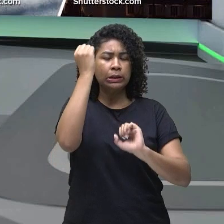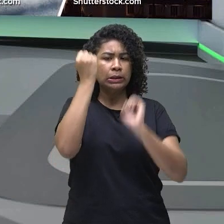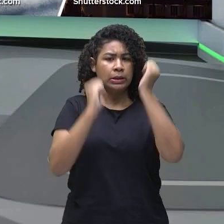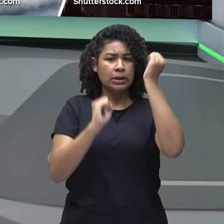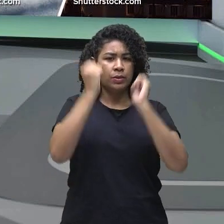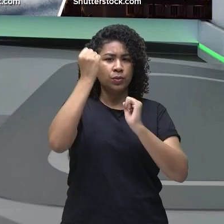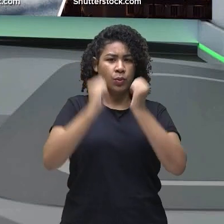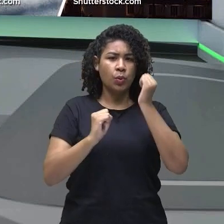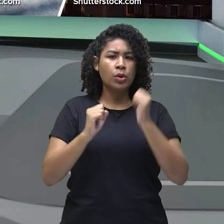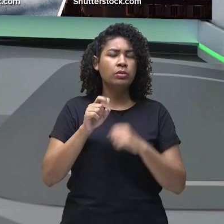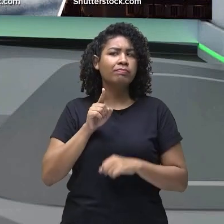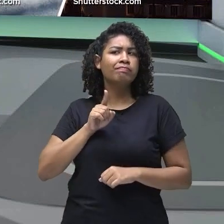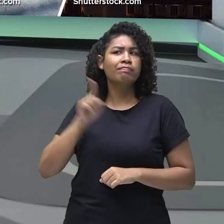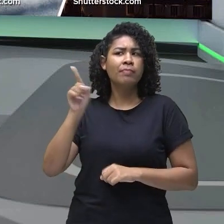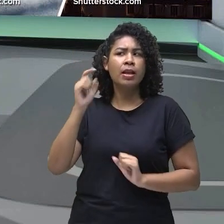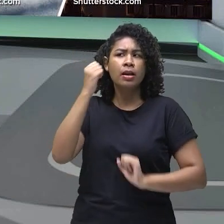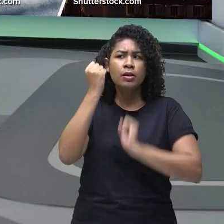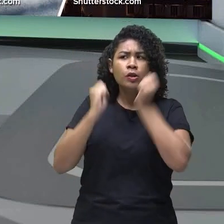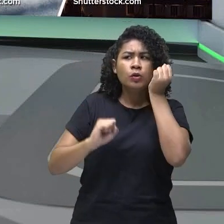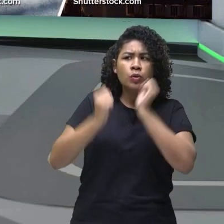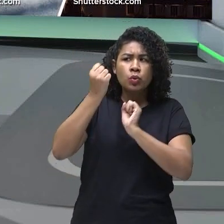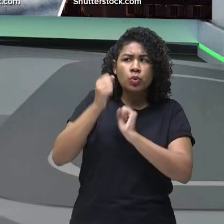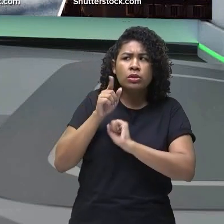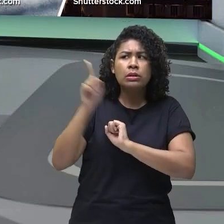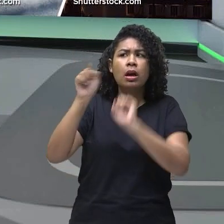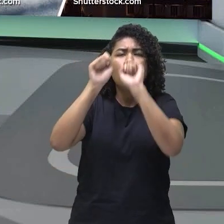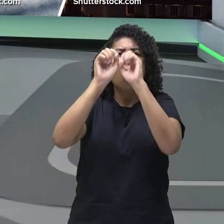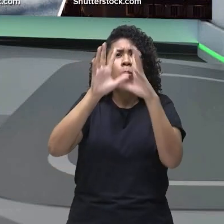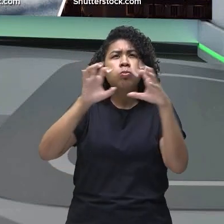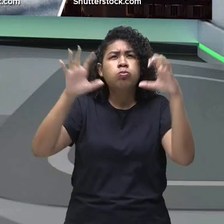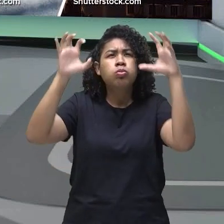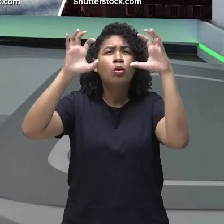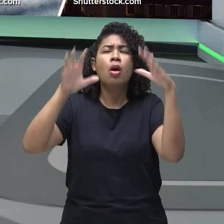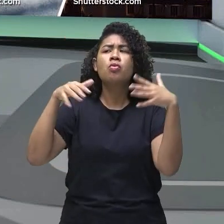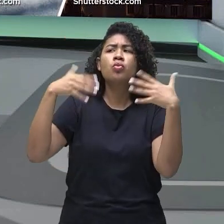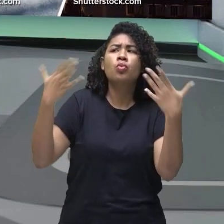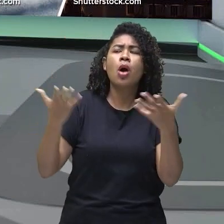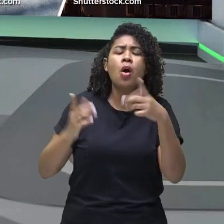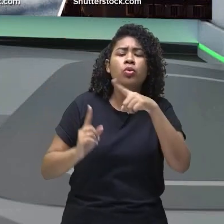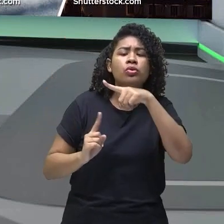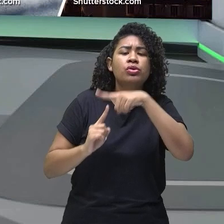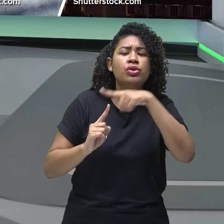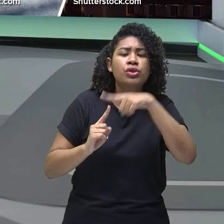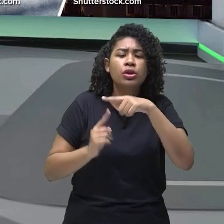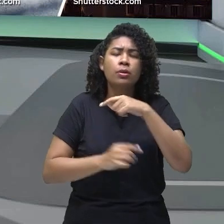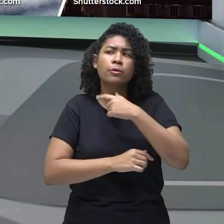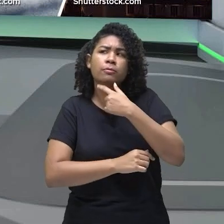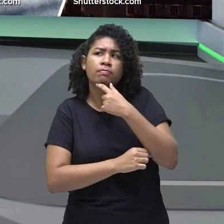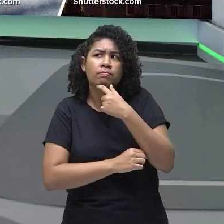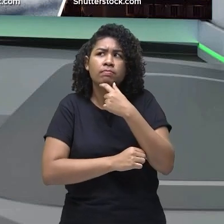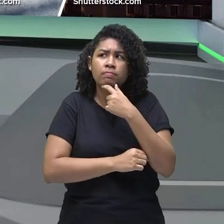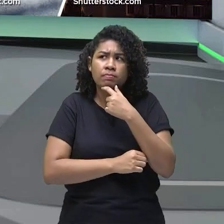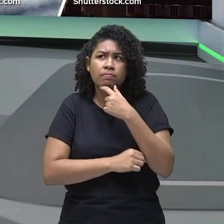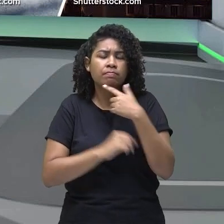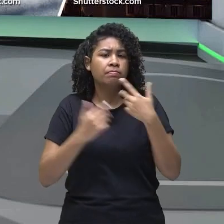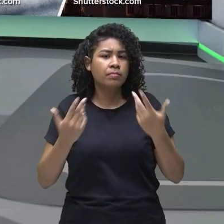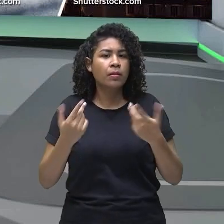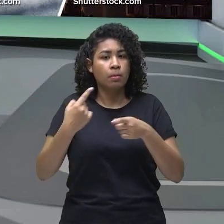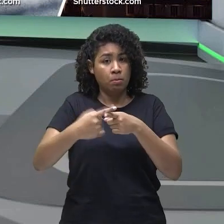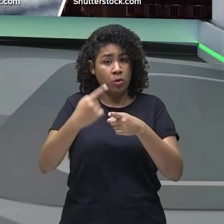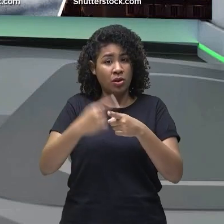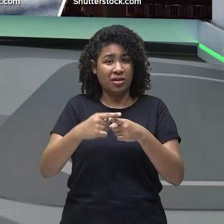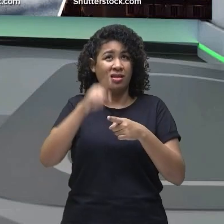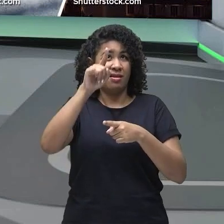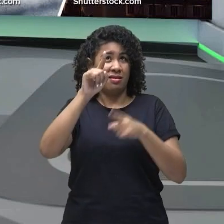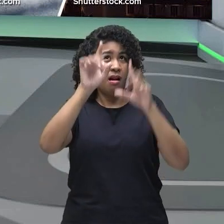é o tipo qual é o tipo de gás que está jogando na atmosfera o que que está jogando na atmosfera porque é o ar que